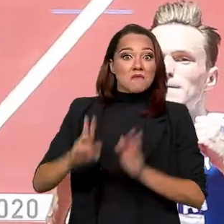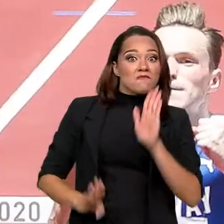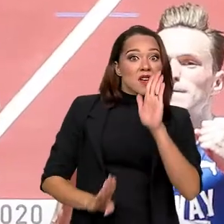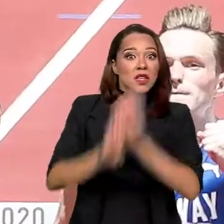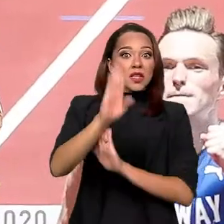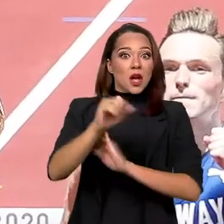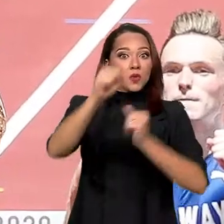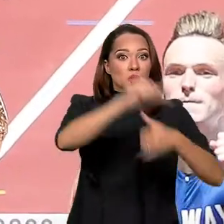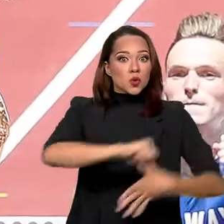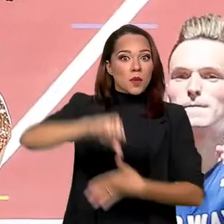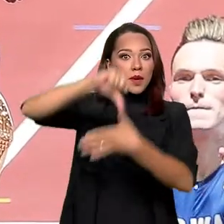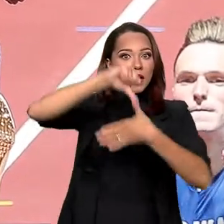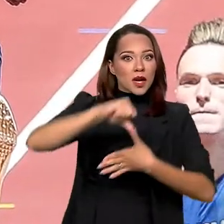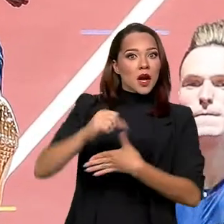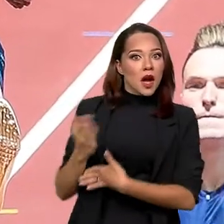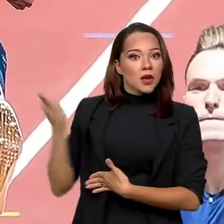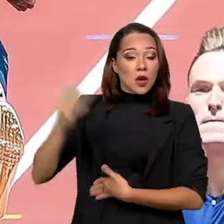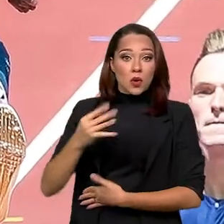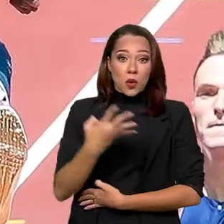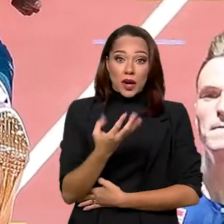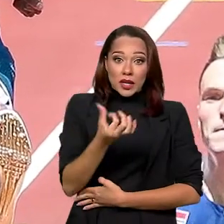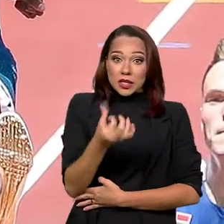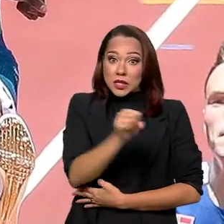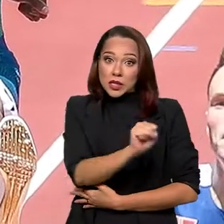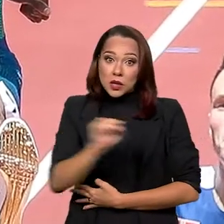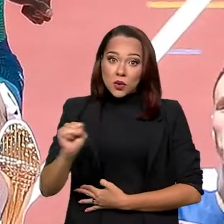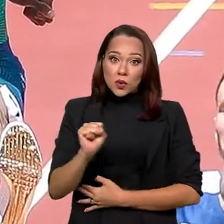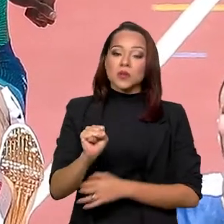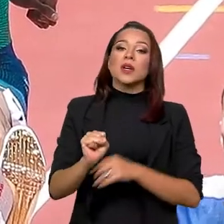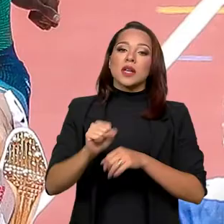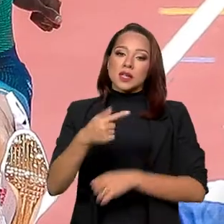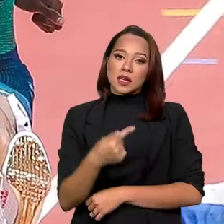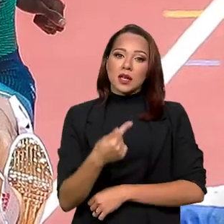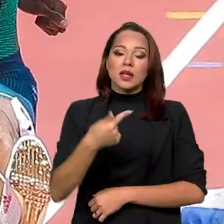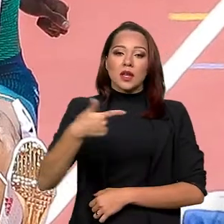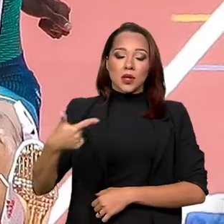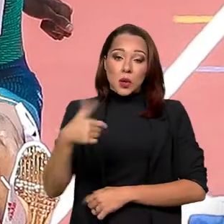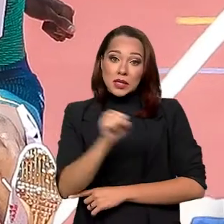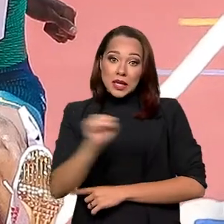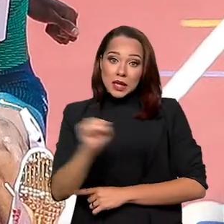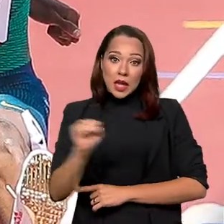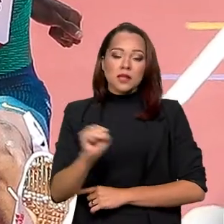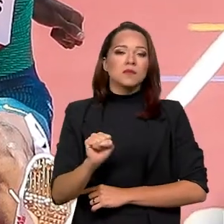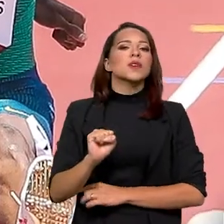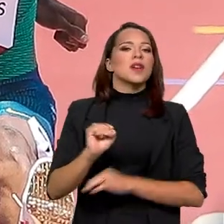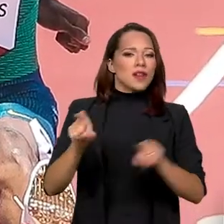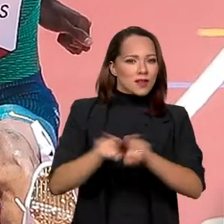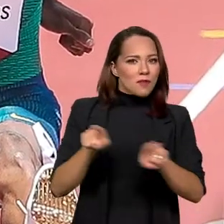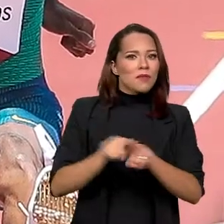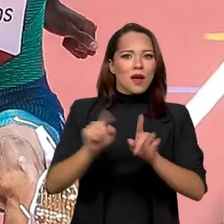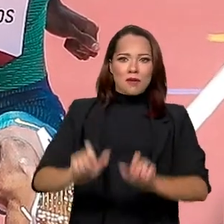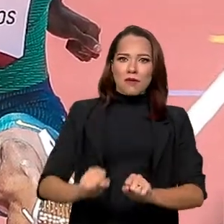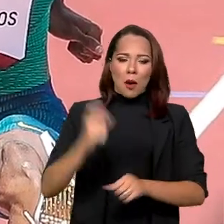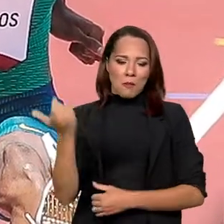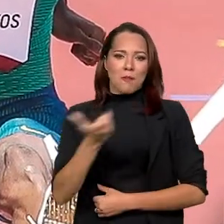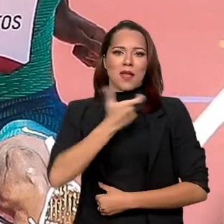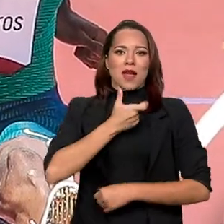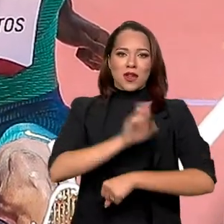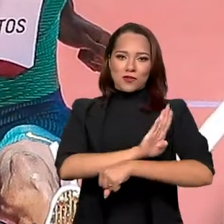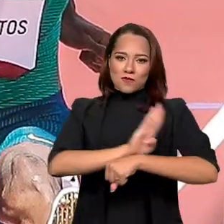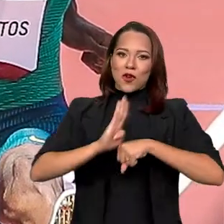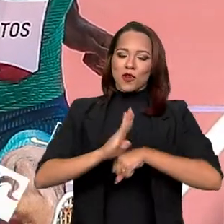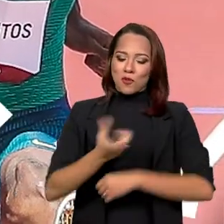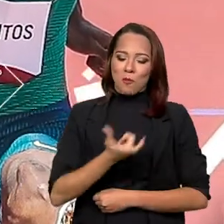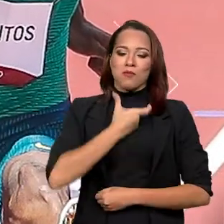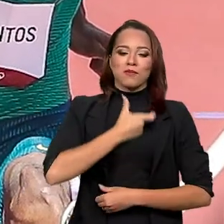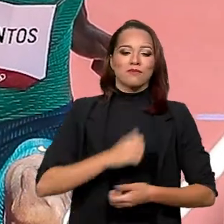O cara bateu o recorde sul-americano da modalidade com 46 segundos e 72 centésimos e, de quebra, colocou a